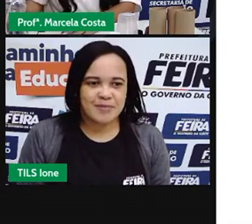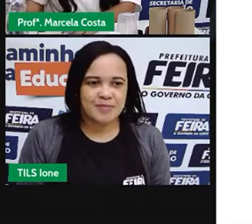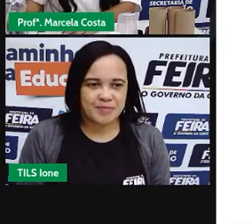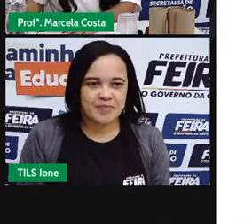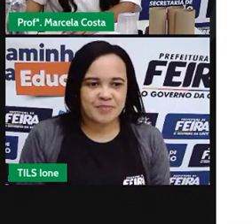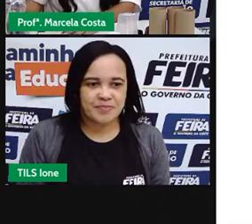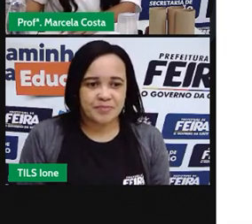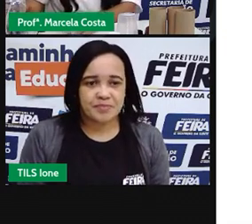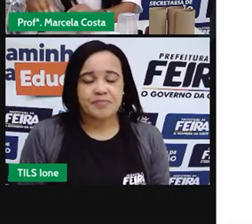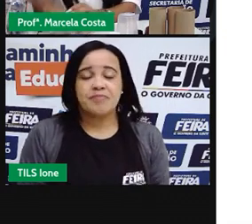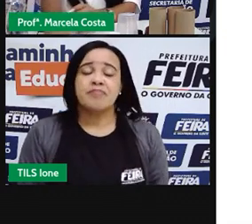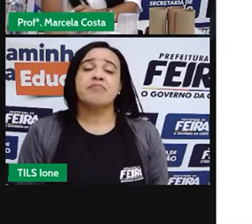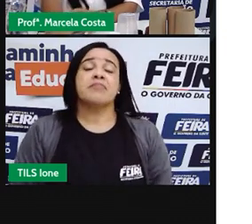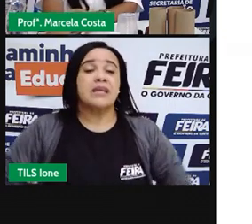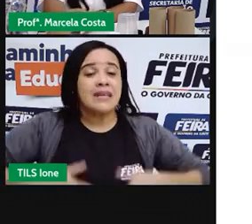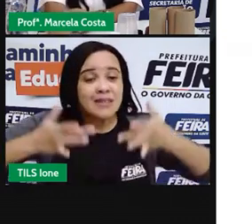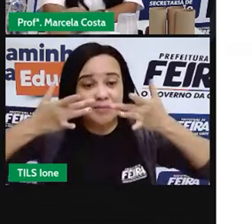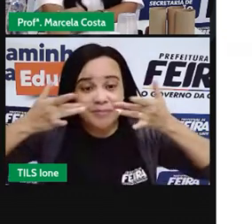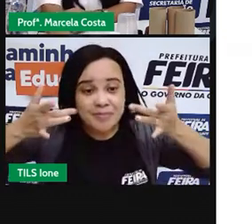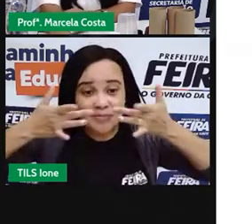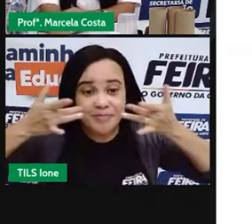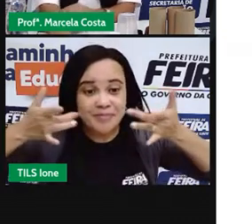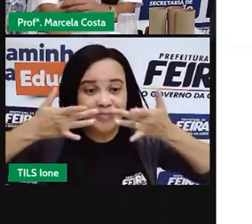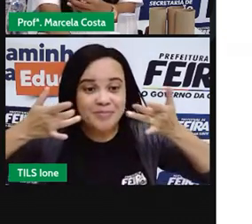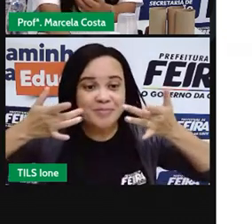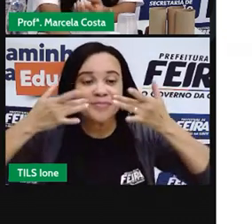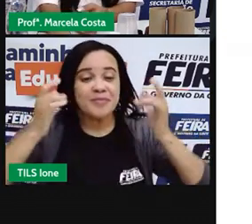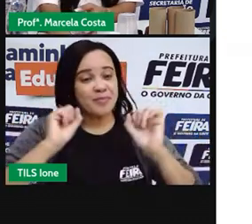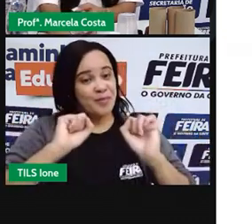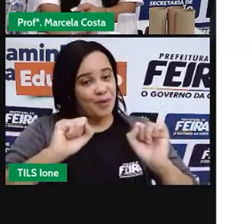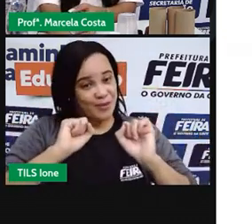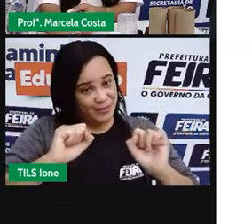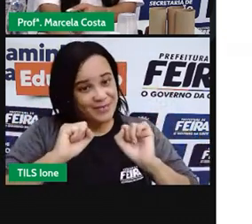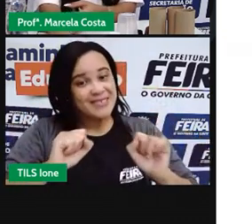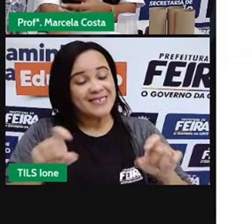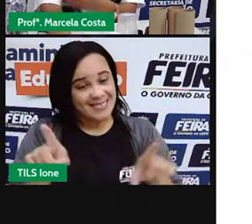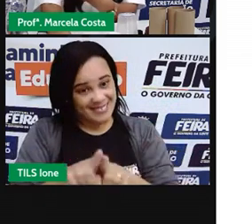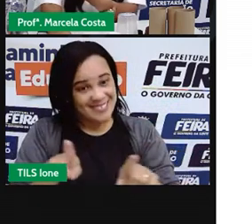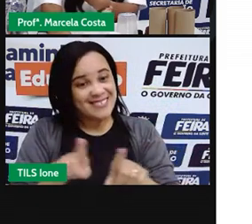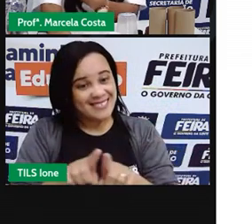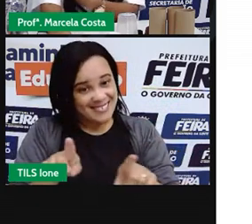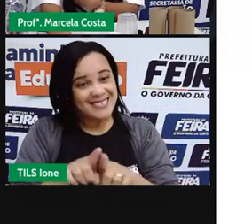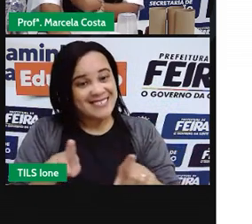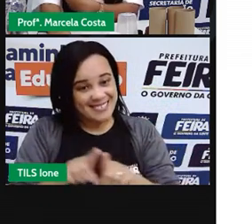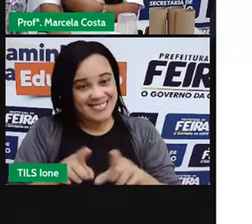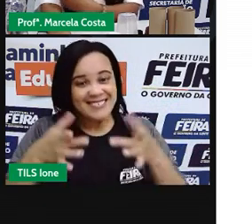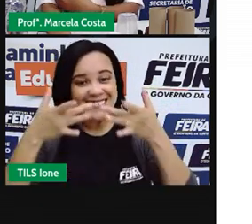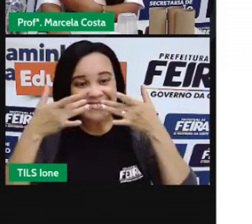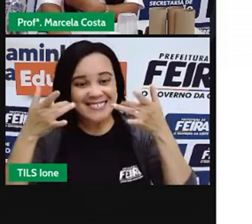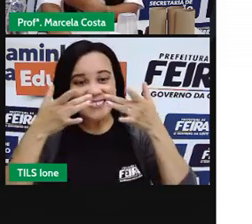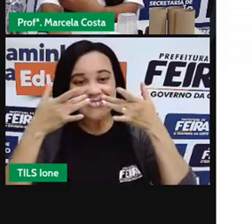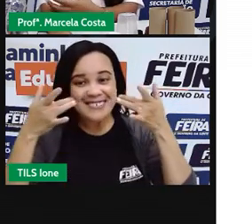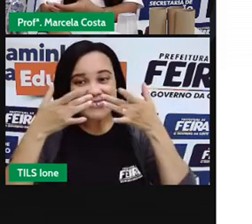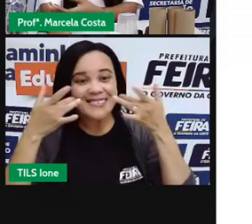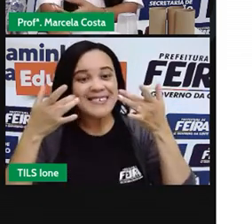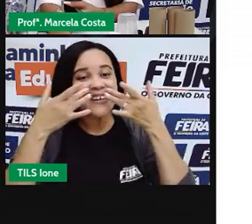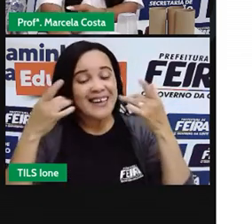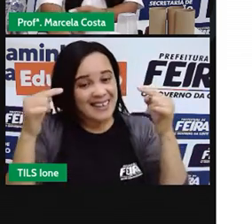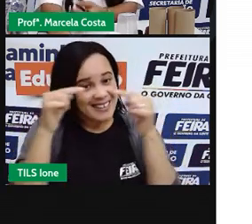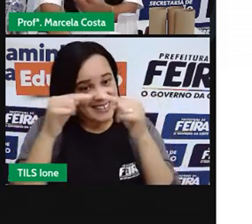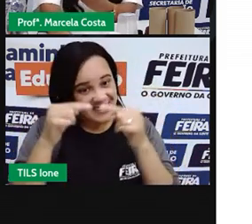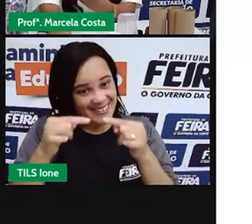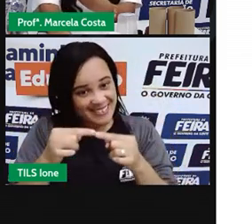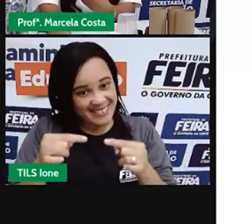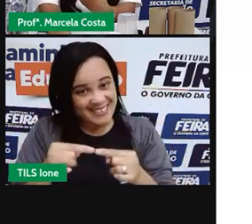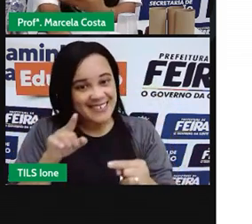A dramatização, que essa dramatização, que é ali uma expressão teatral, você pode